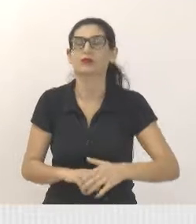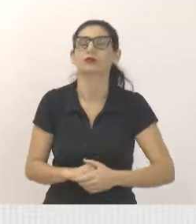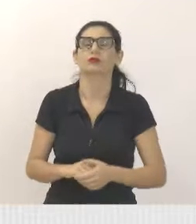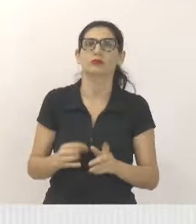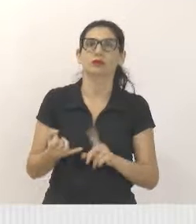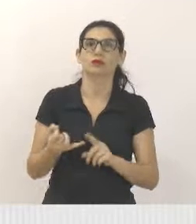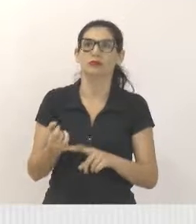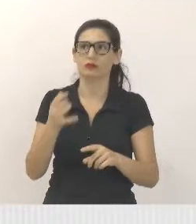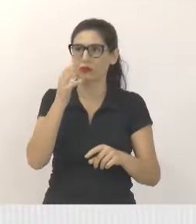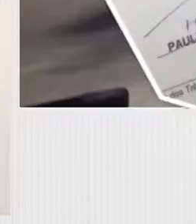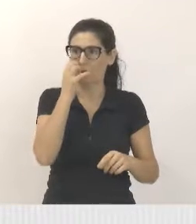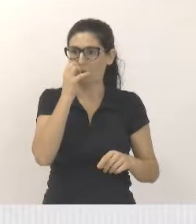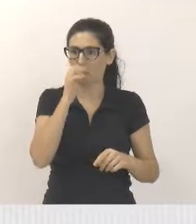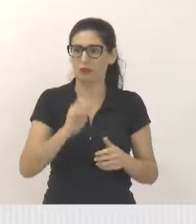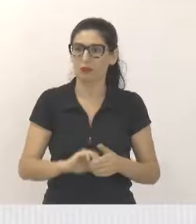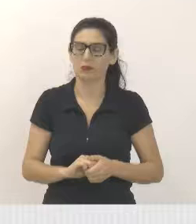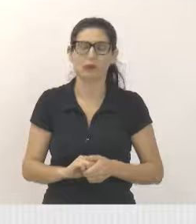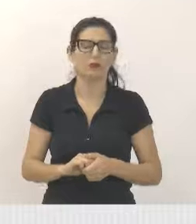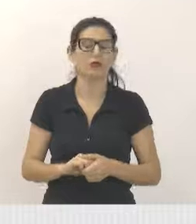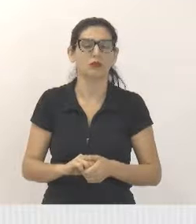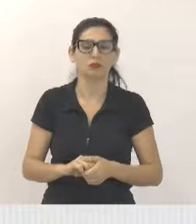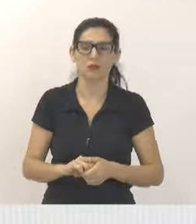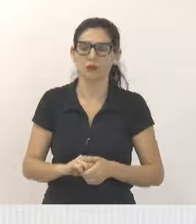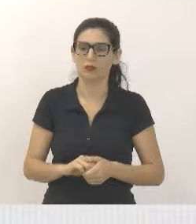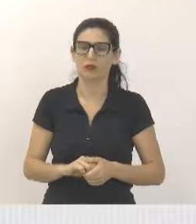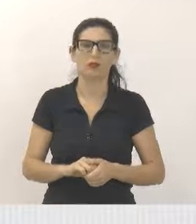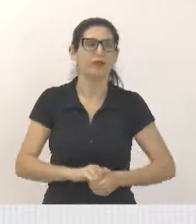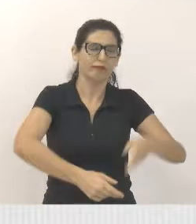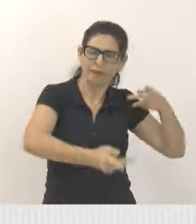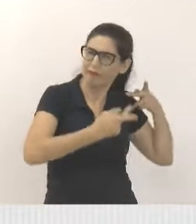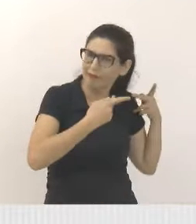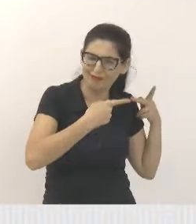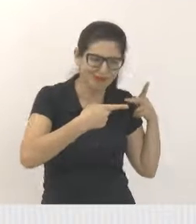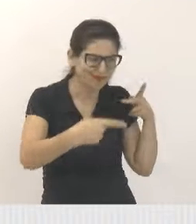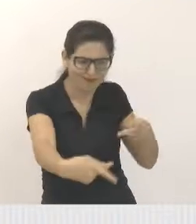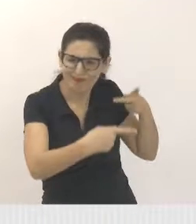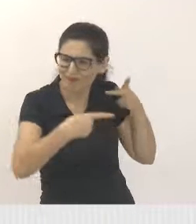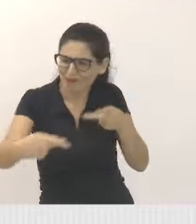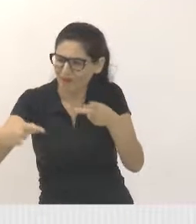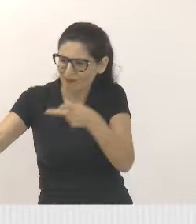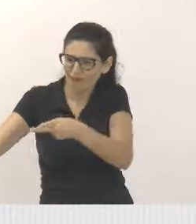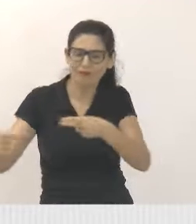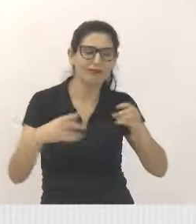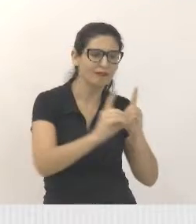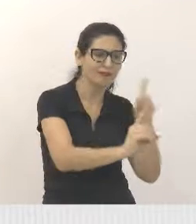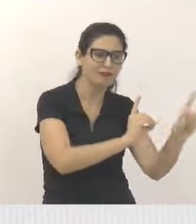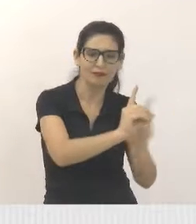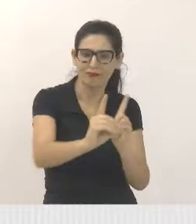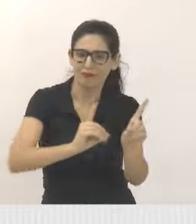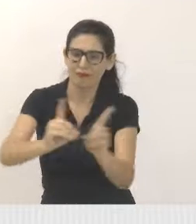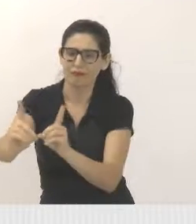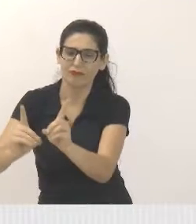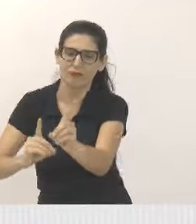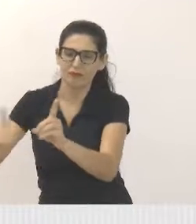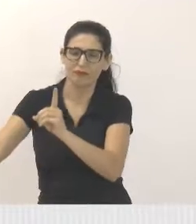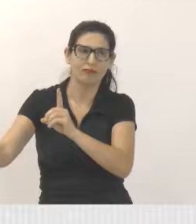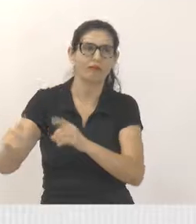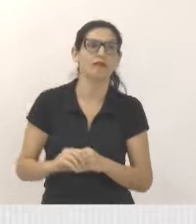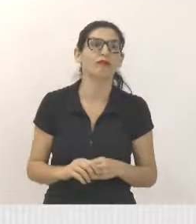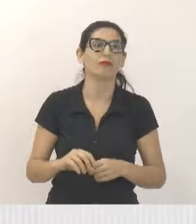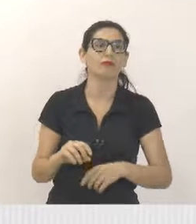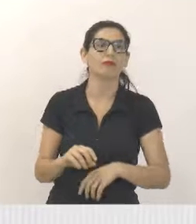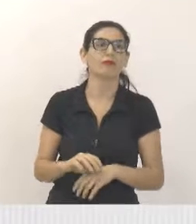local de várias, várias visitas a serem notificadas à própria